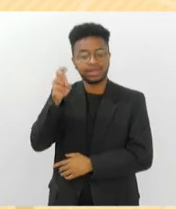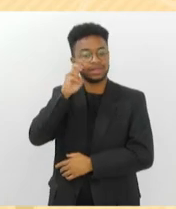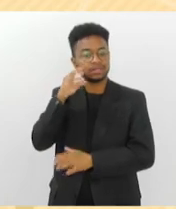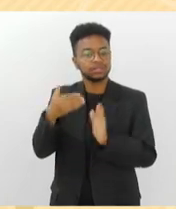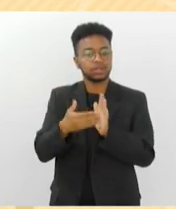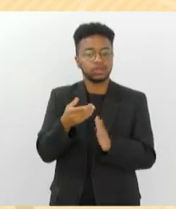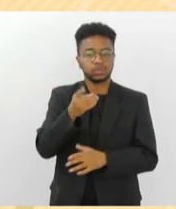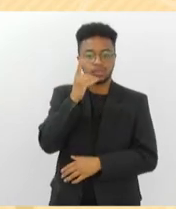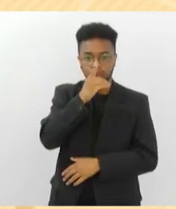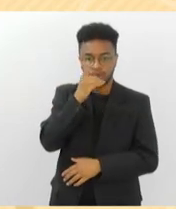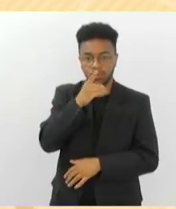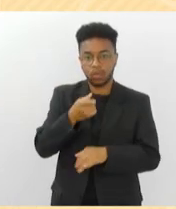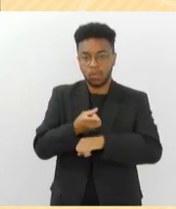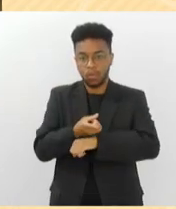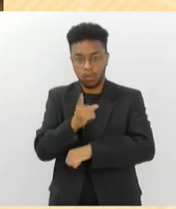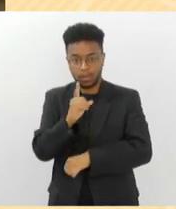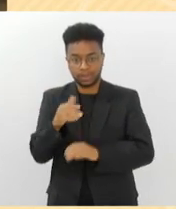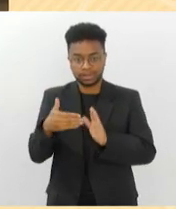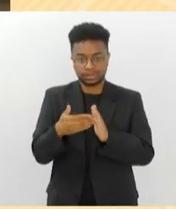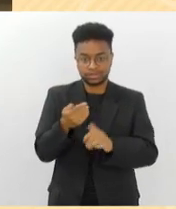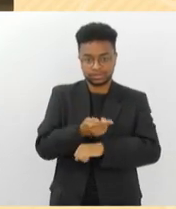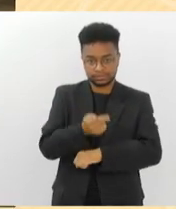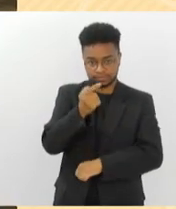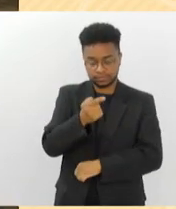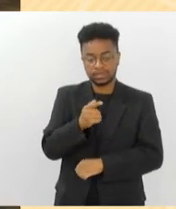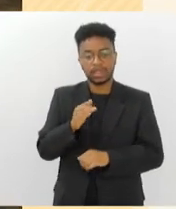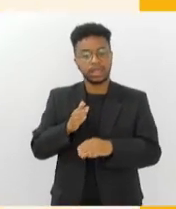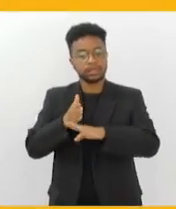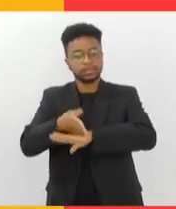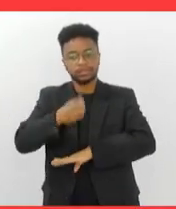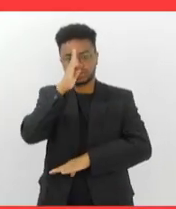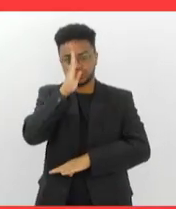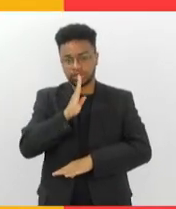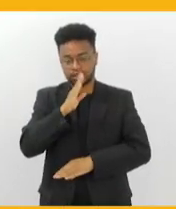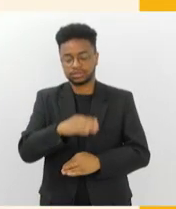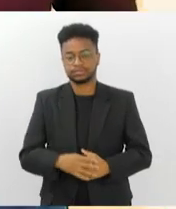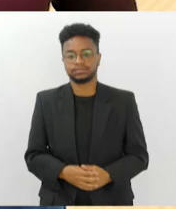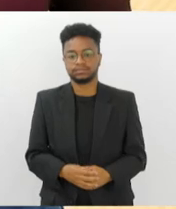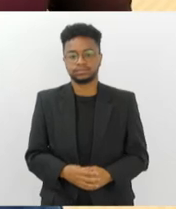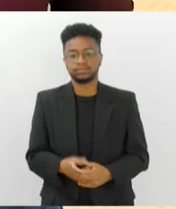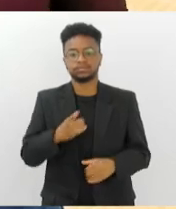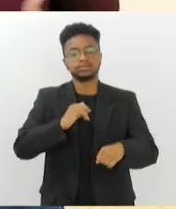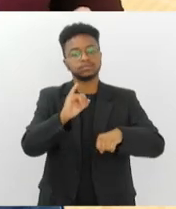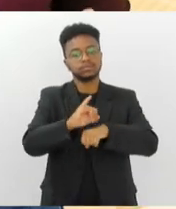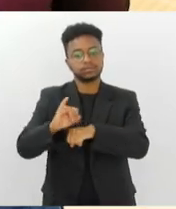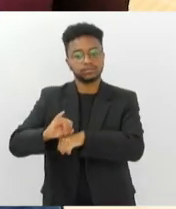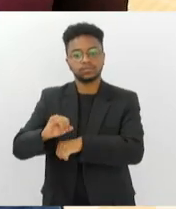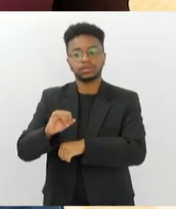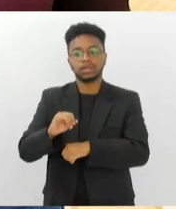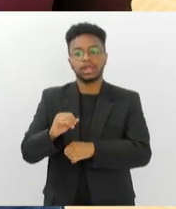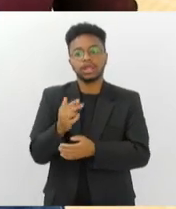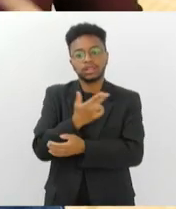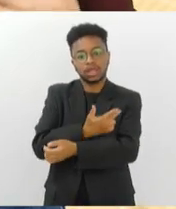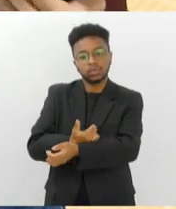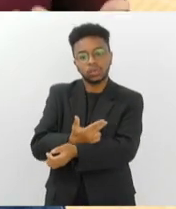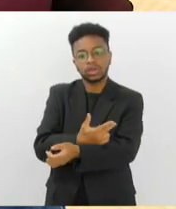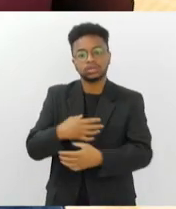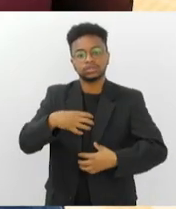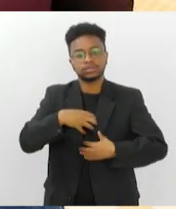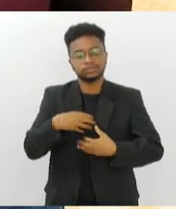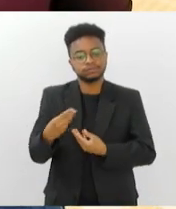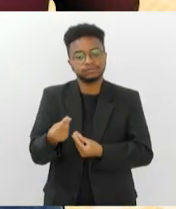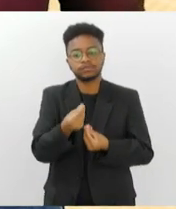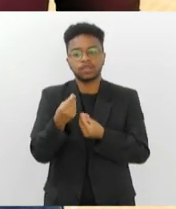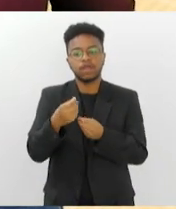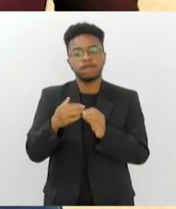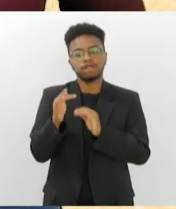de uma da tarde até as sete da noite. A entrada é gratuita. A exposição Tatuando os Sentidos, Flores em